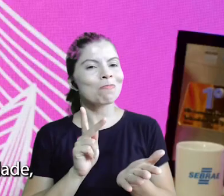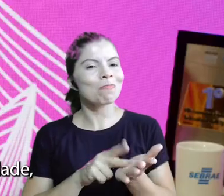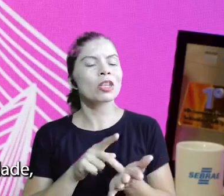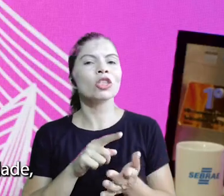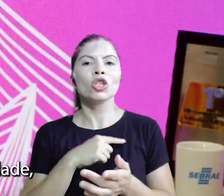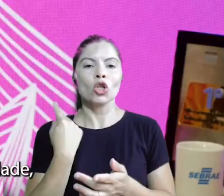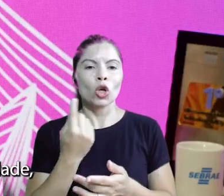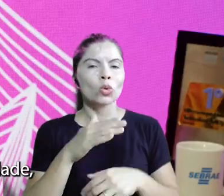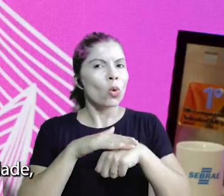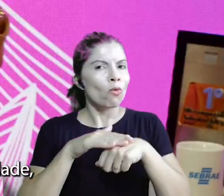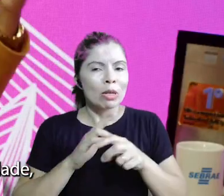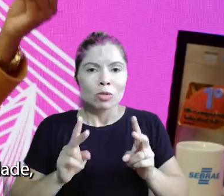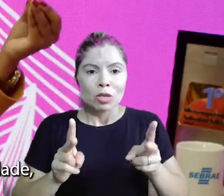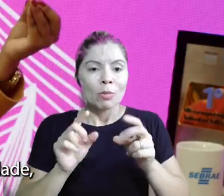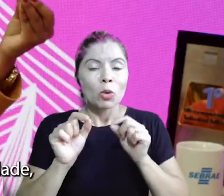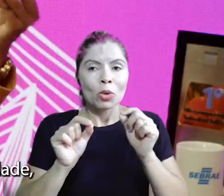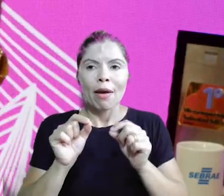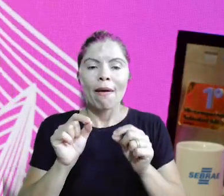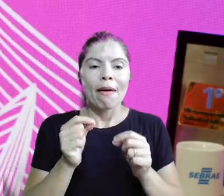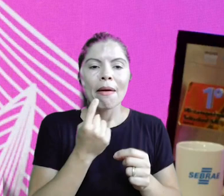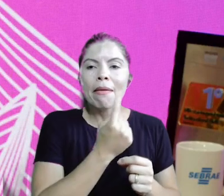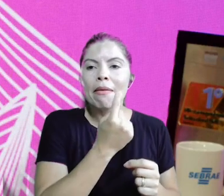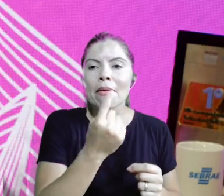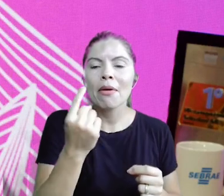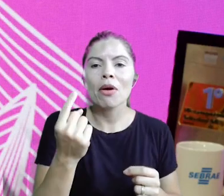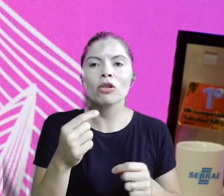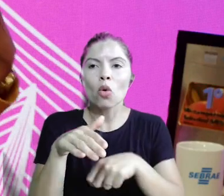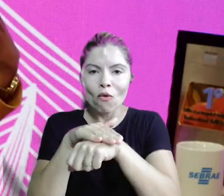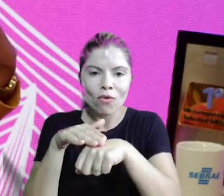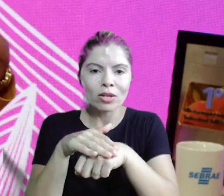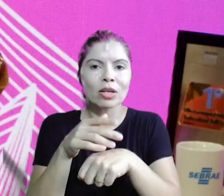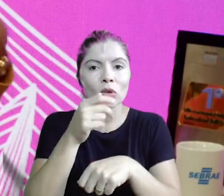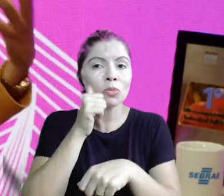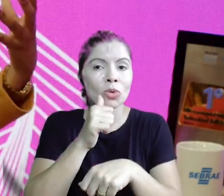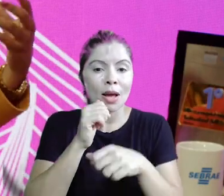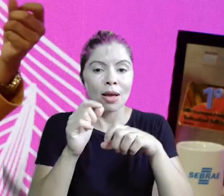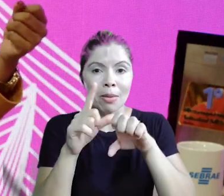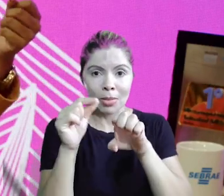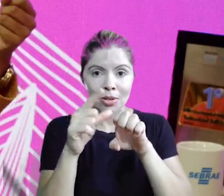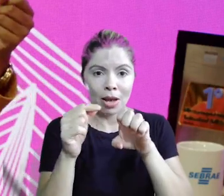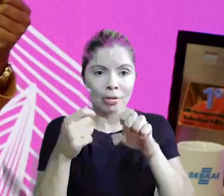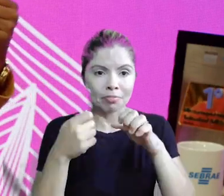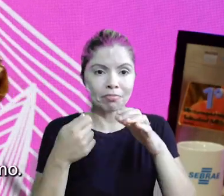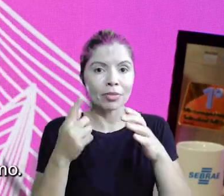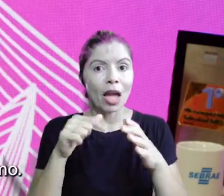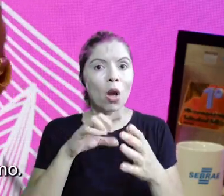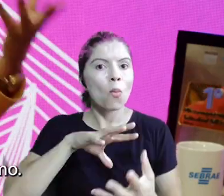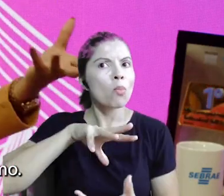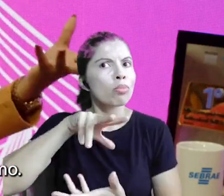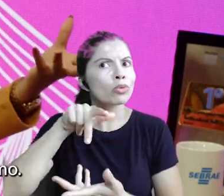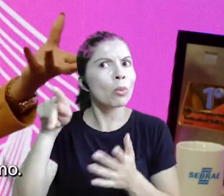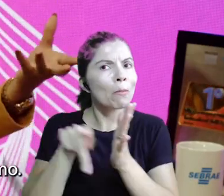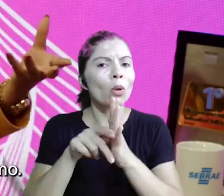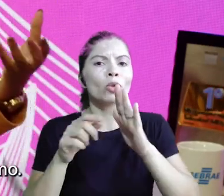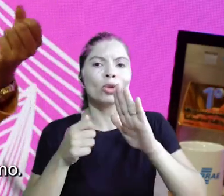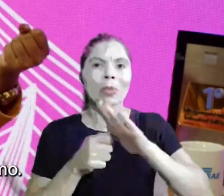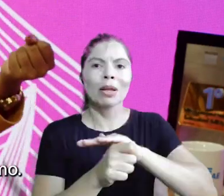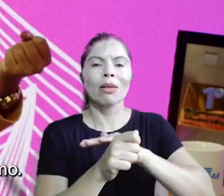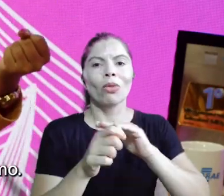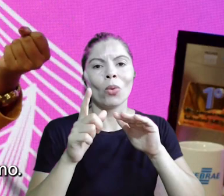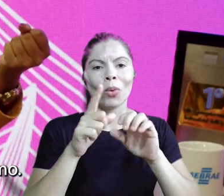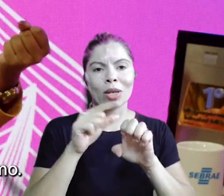e é uma singularidade quando a gente conversa com as empresárias. E isso é o mundo do